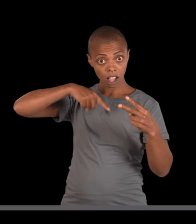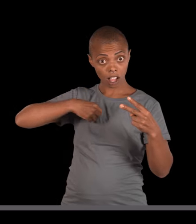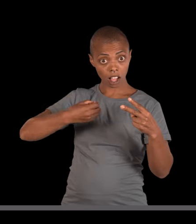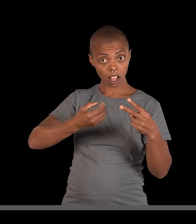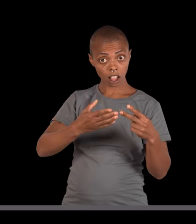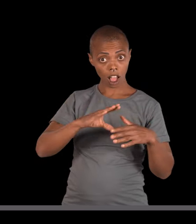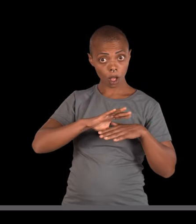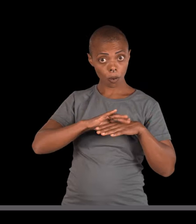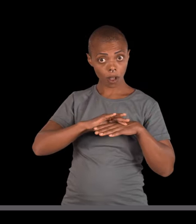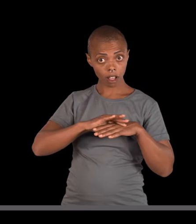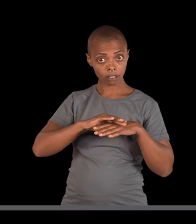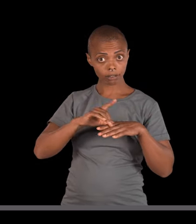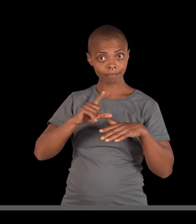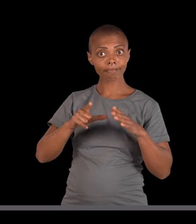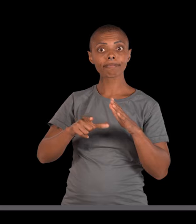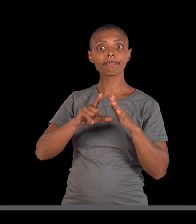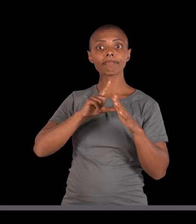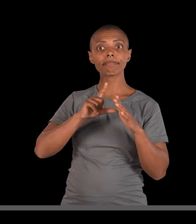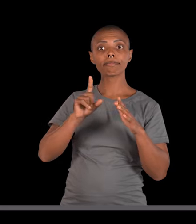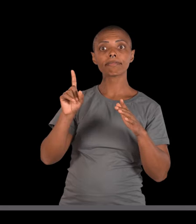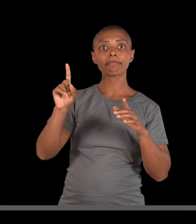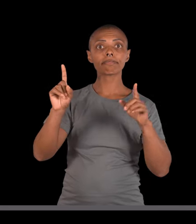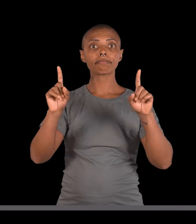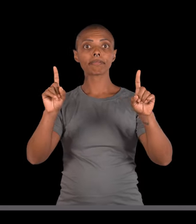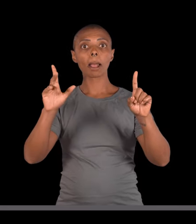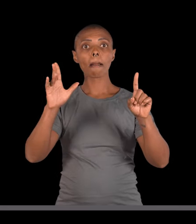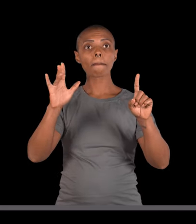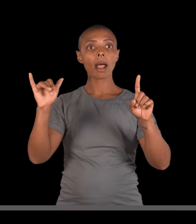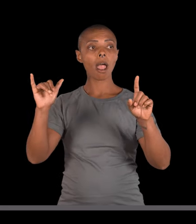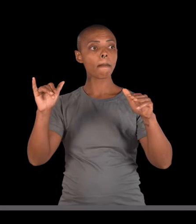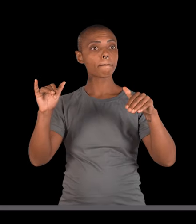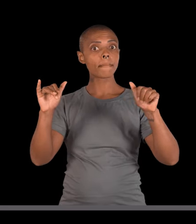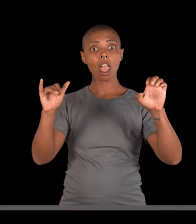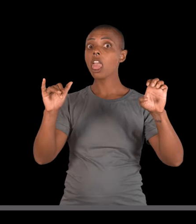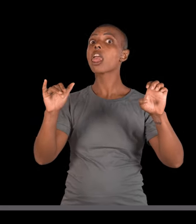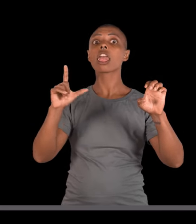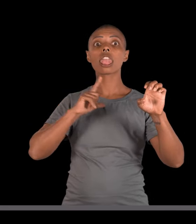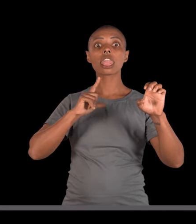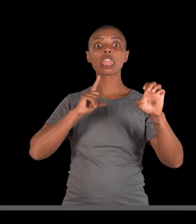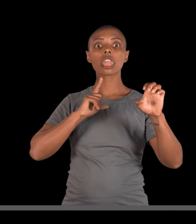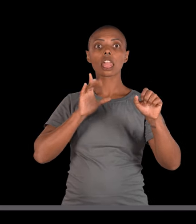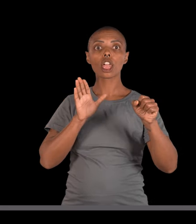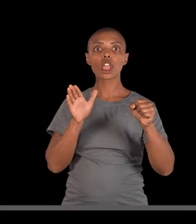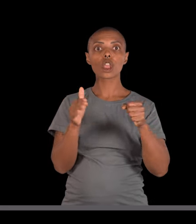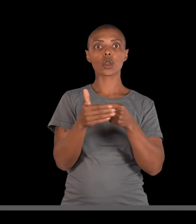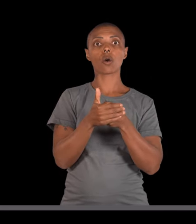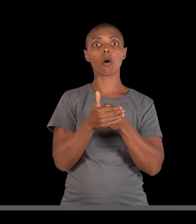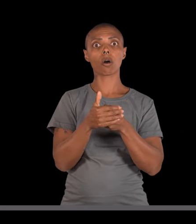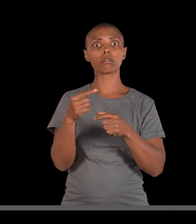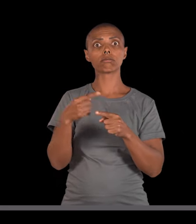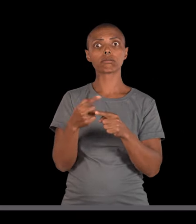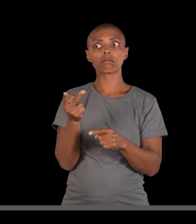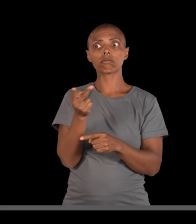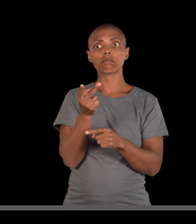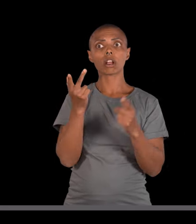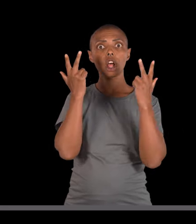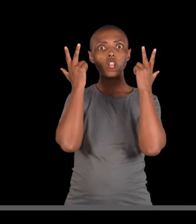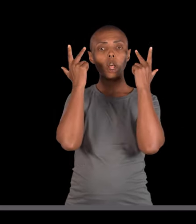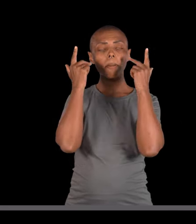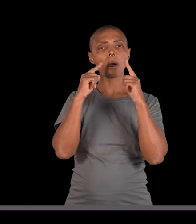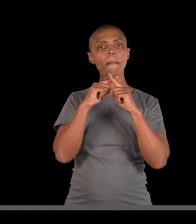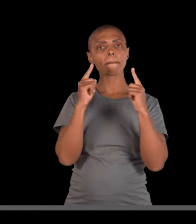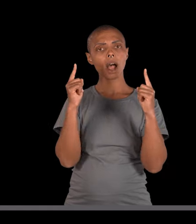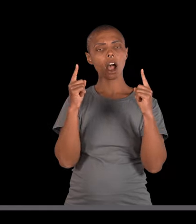ele estava escondido nos pais porque eles são normais mas tiveram um filho com a doença então